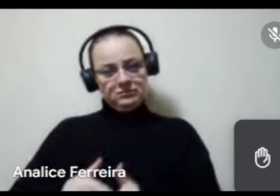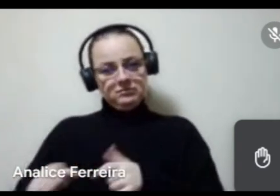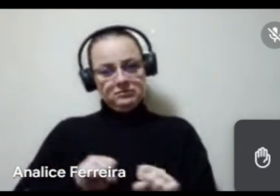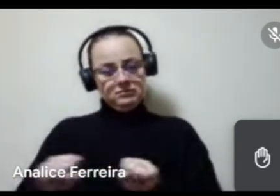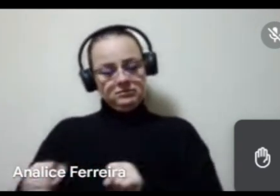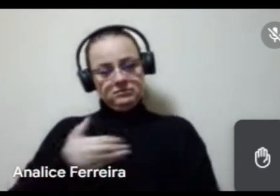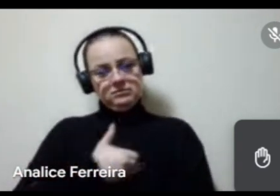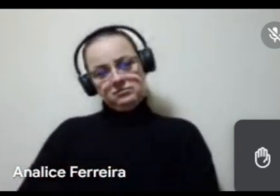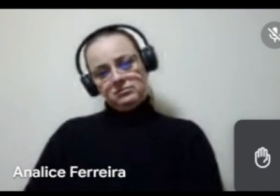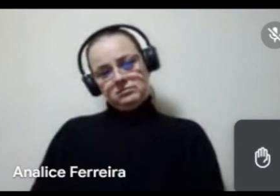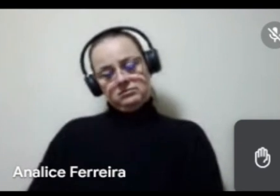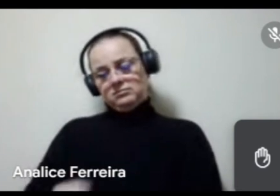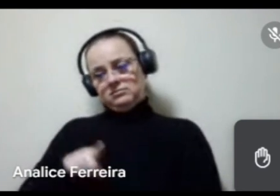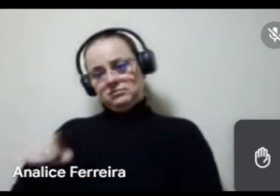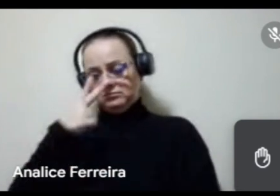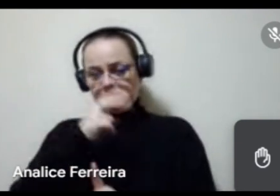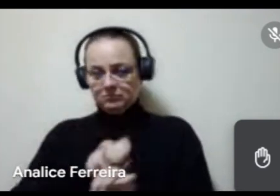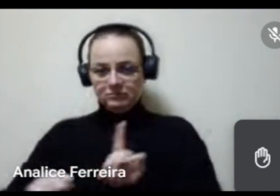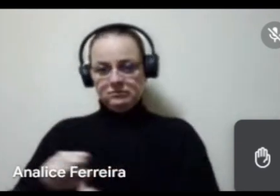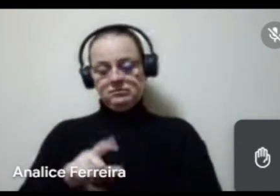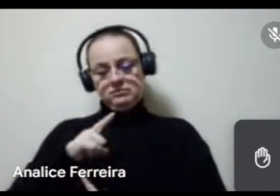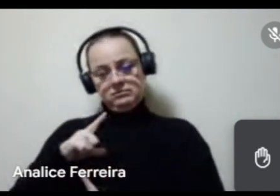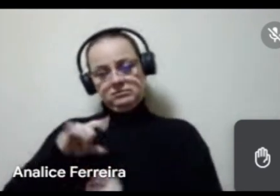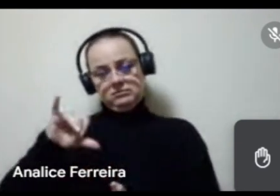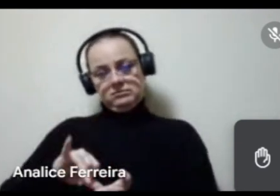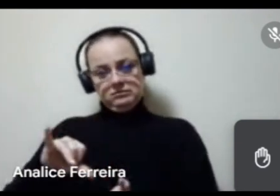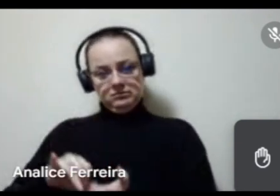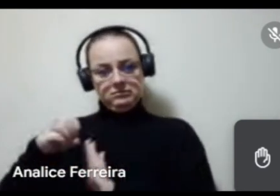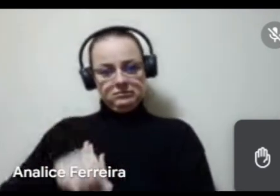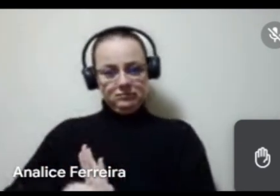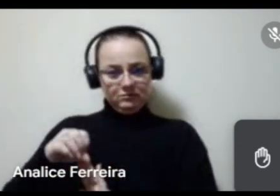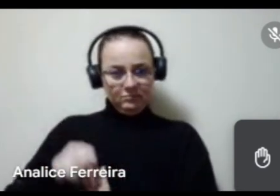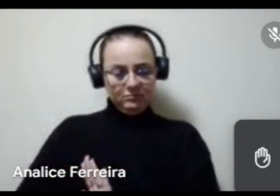públicos entre si, entre eles e a sociedade. Ou seja, desconcentração dos benefícios,